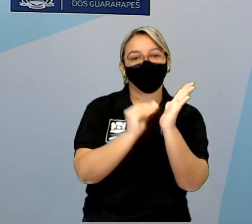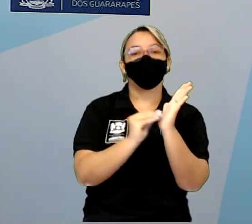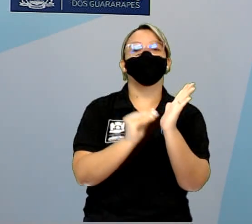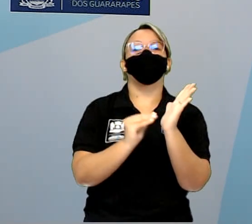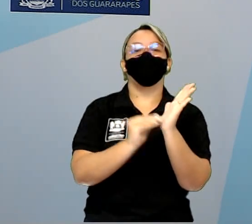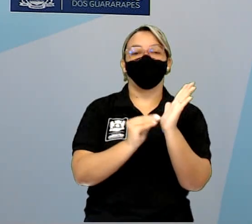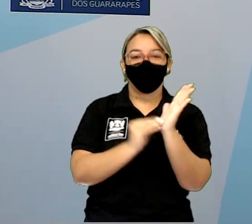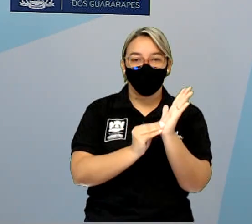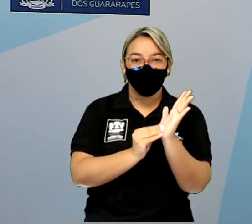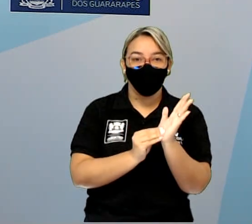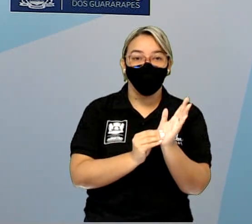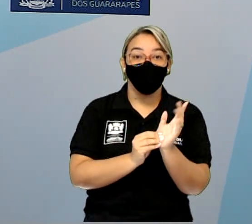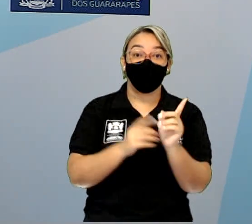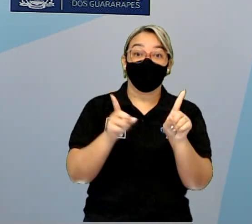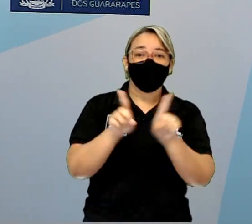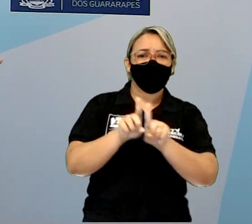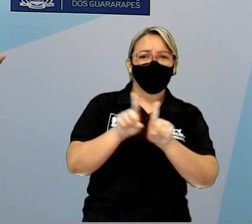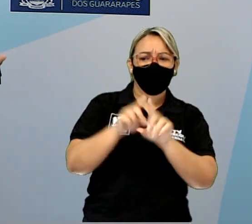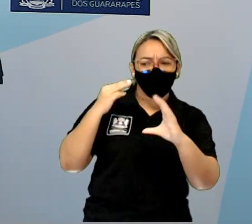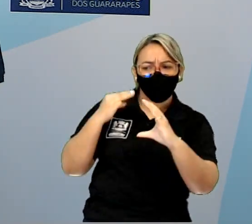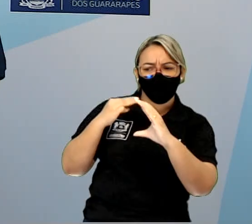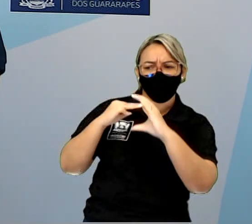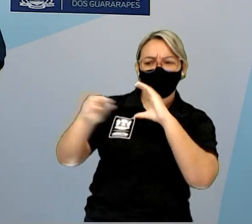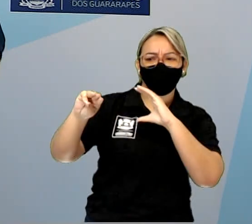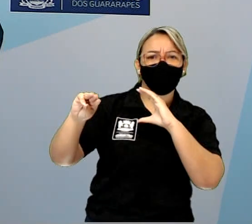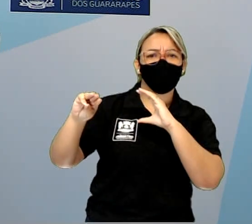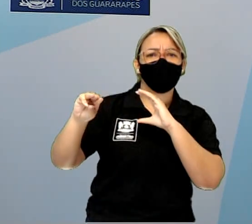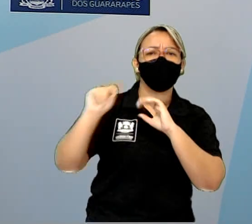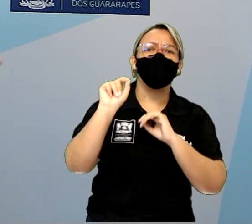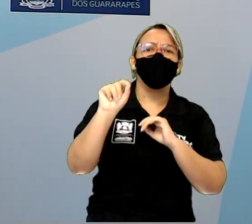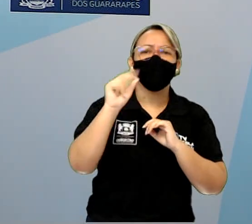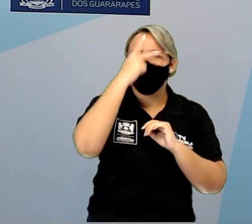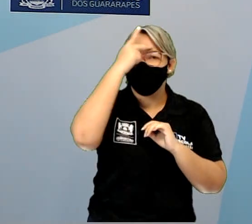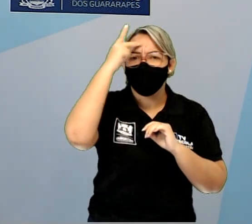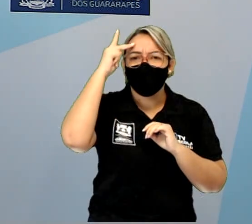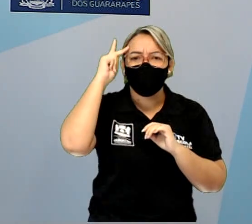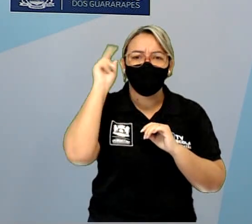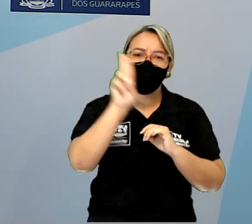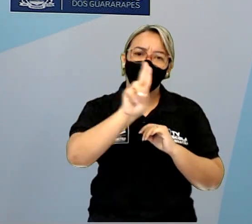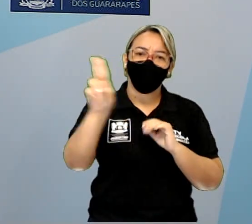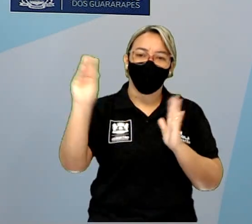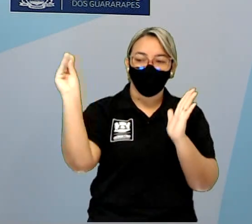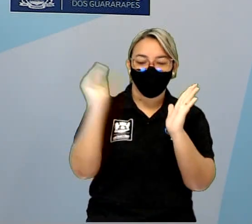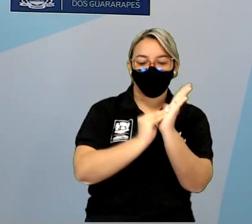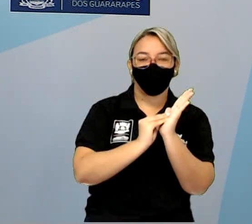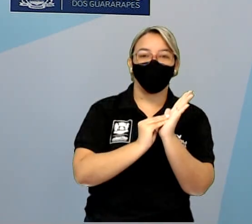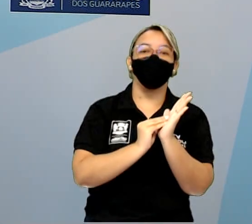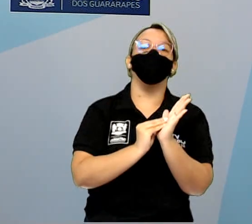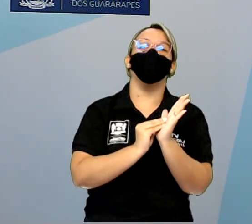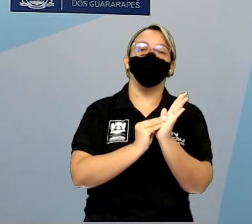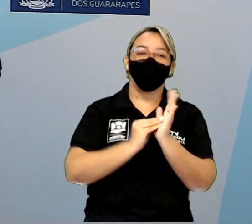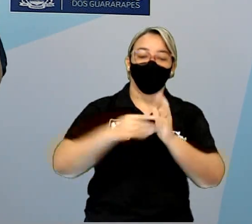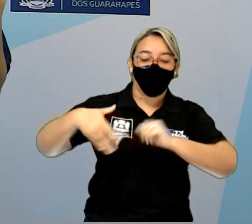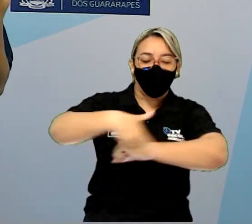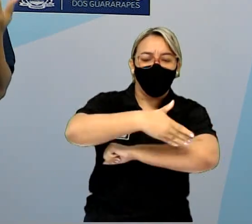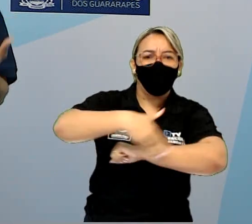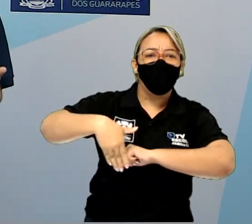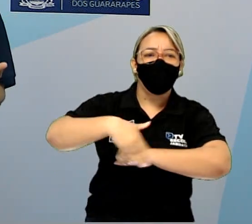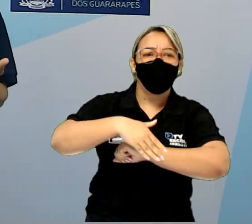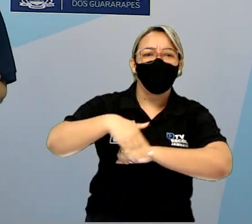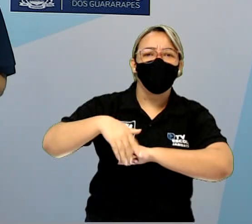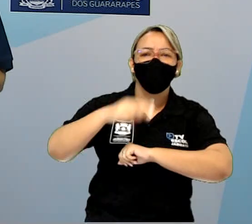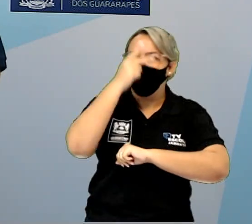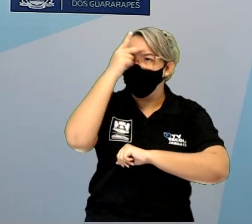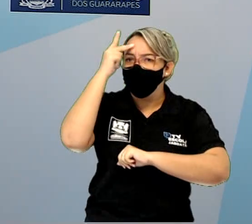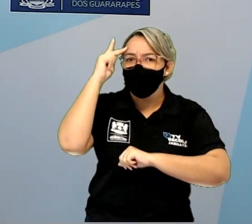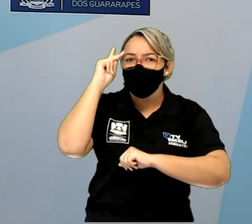bem direitinho. E o destinatário, para quem vai esse convite? Ele é endereçado a quem?